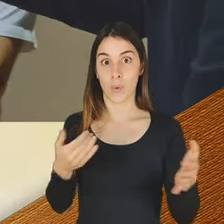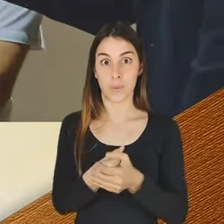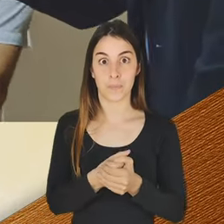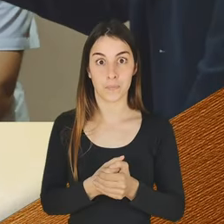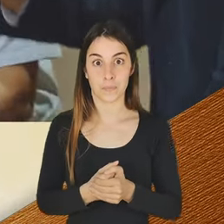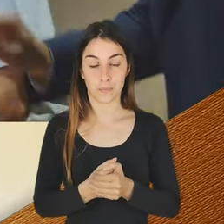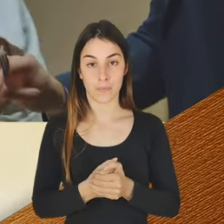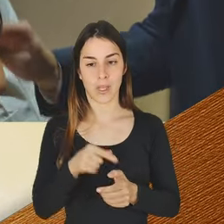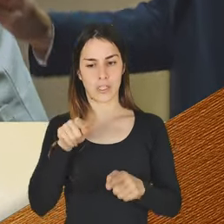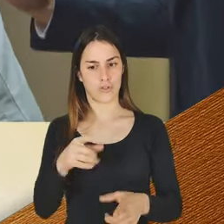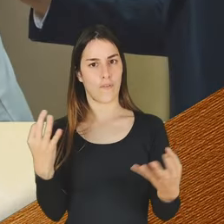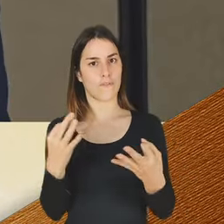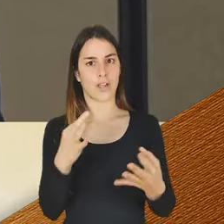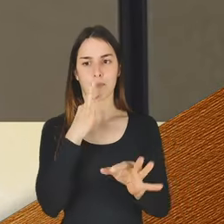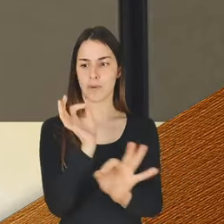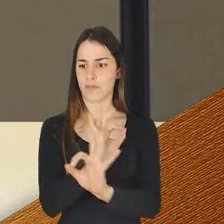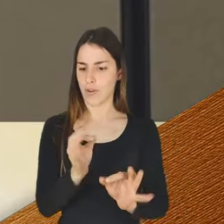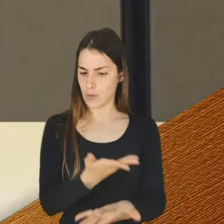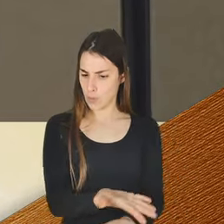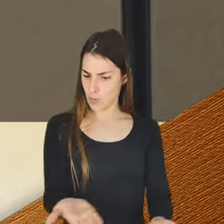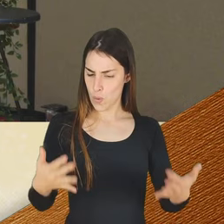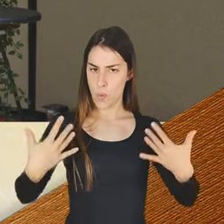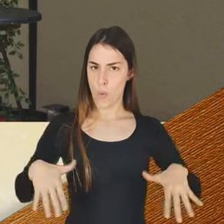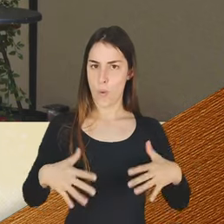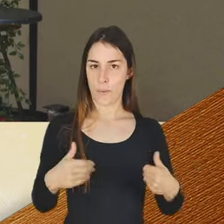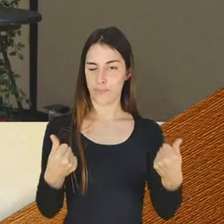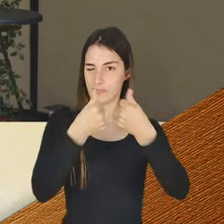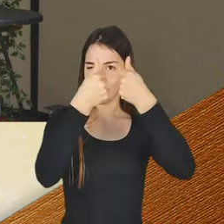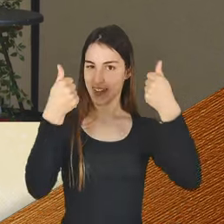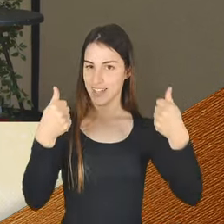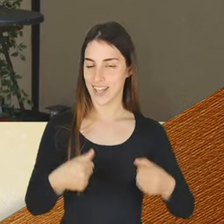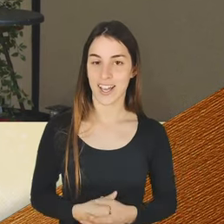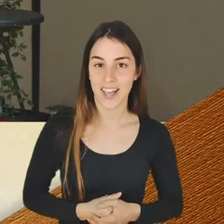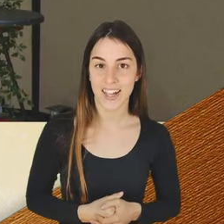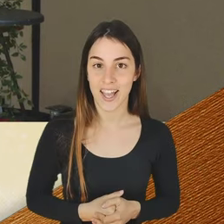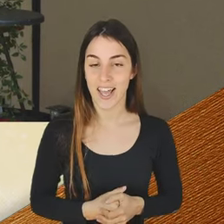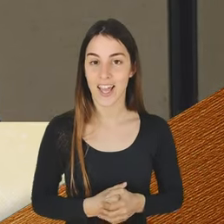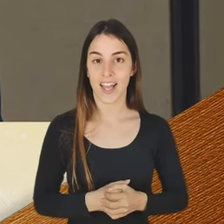Então, isto de facto tem um ótimo aspecto, caiu um bocadinho, não há problema nenhum. Vais fazer um tchim-tchim só e...